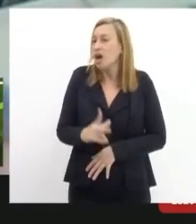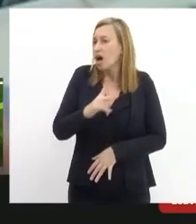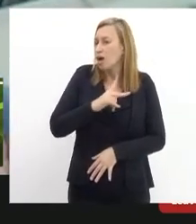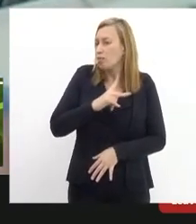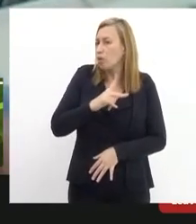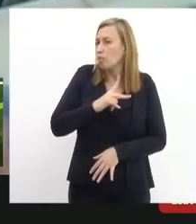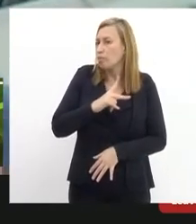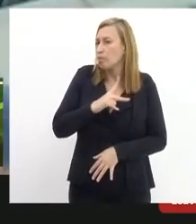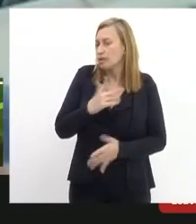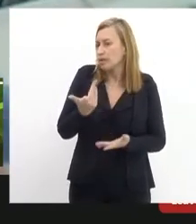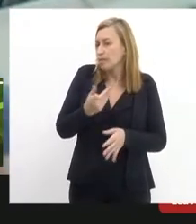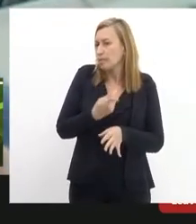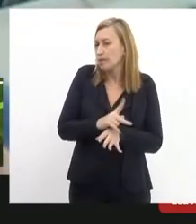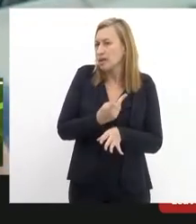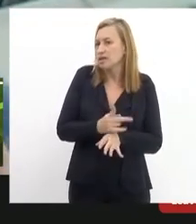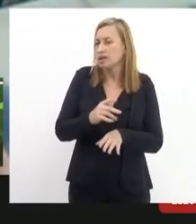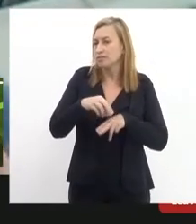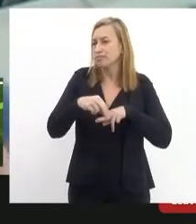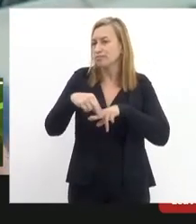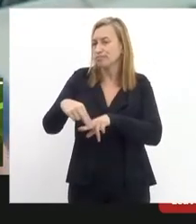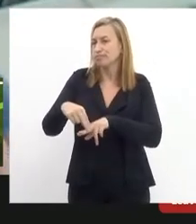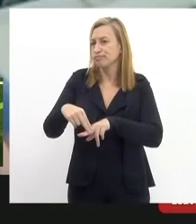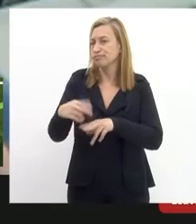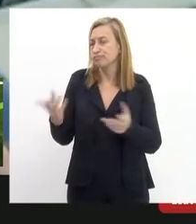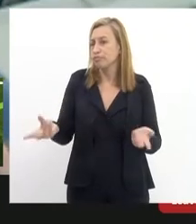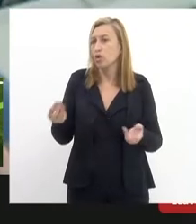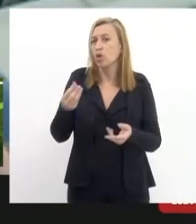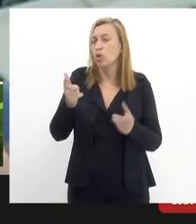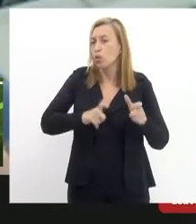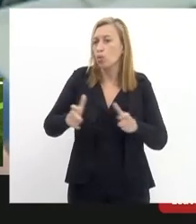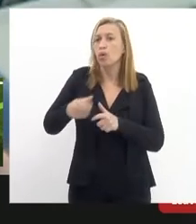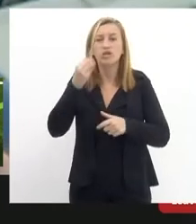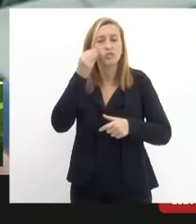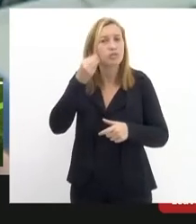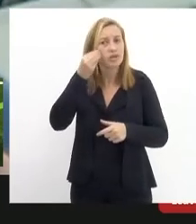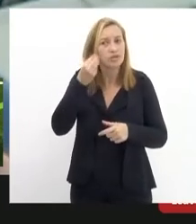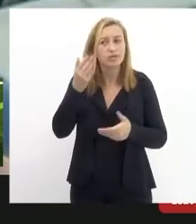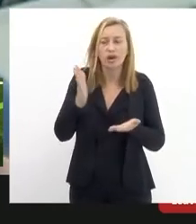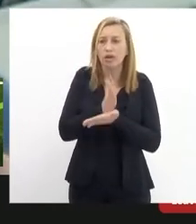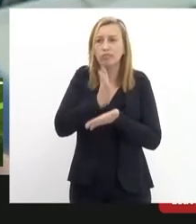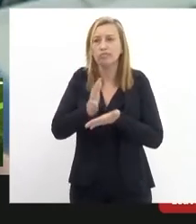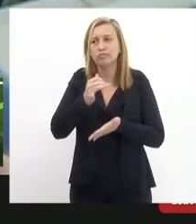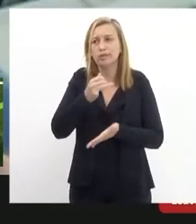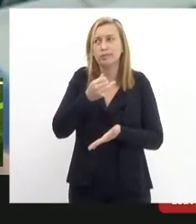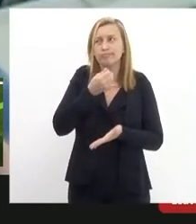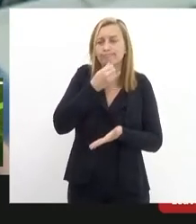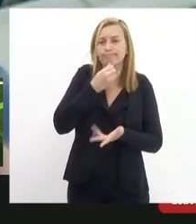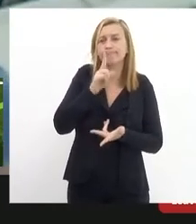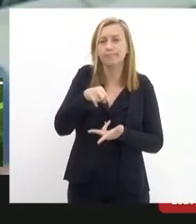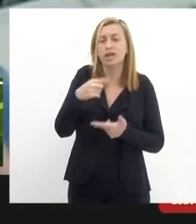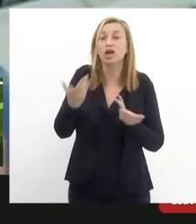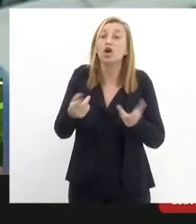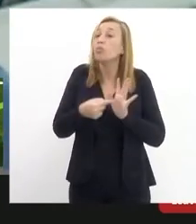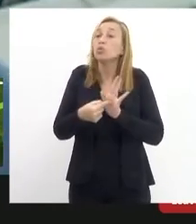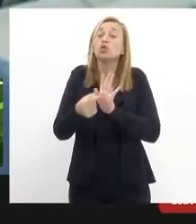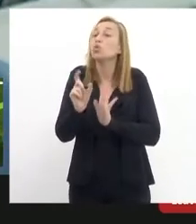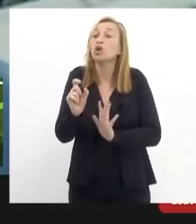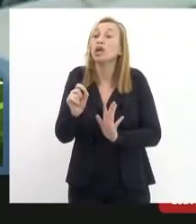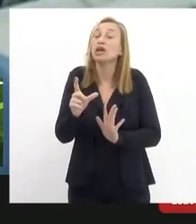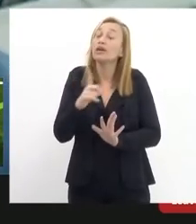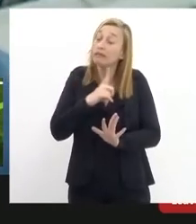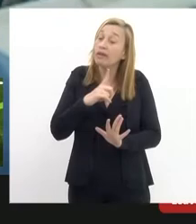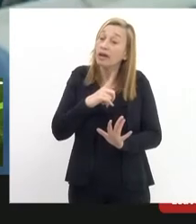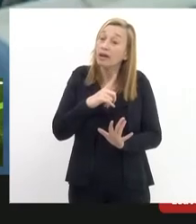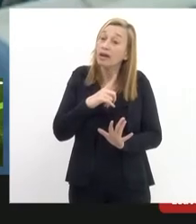prática a Santa Teresa infelizmente virou um campo de experimentações algumas delas desastrosas mostrou que existem